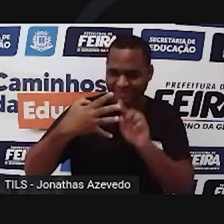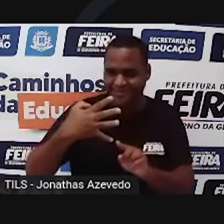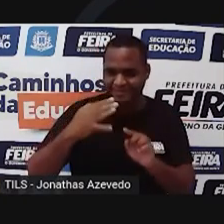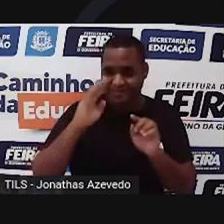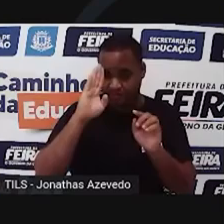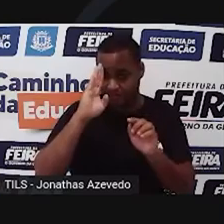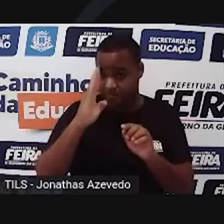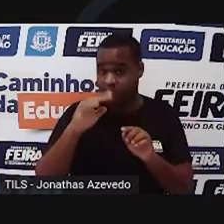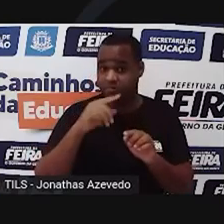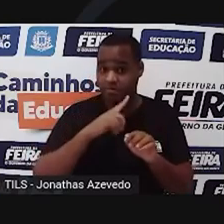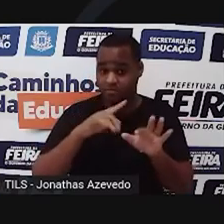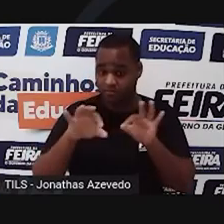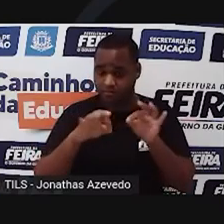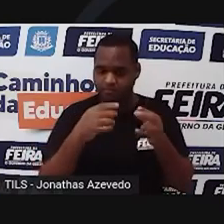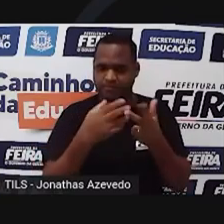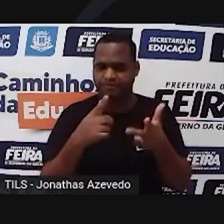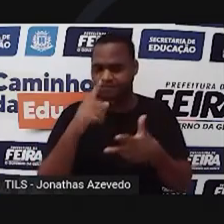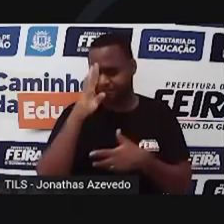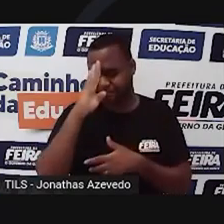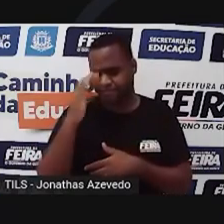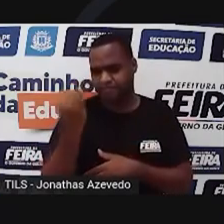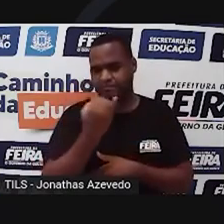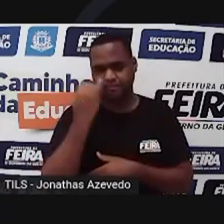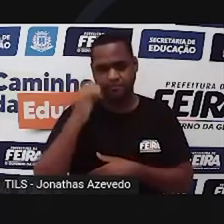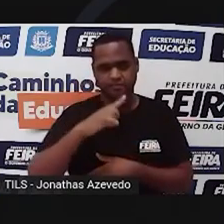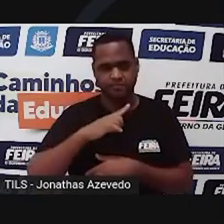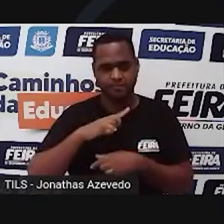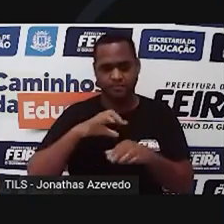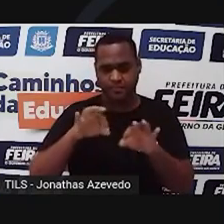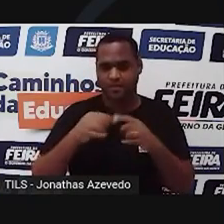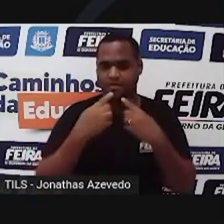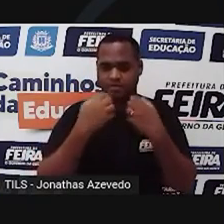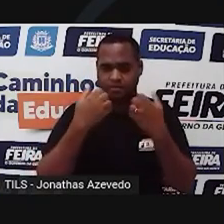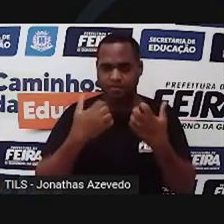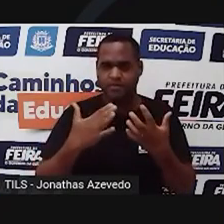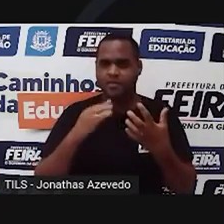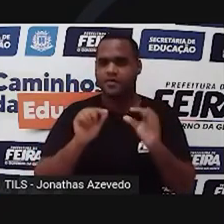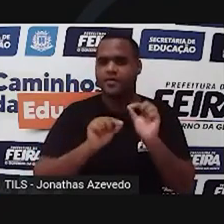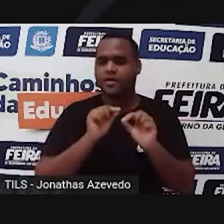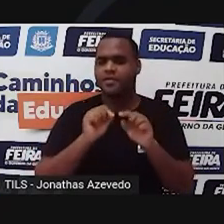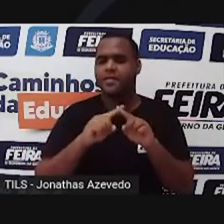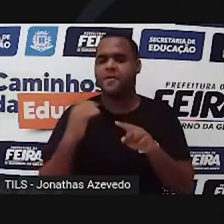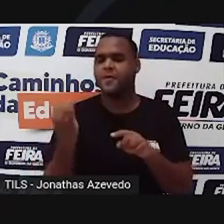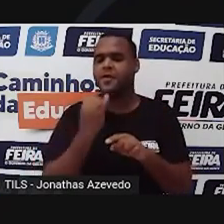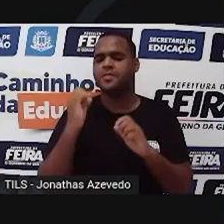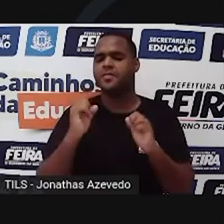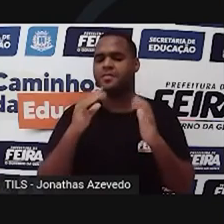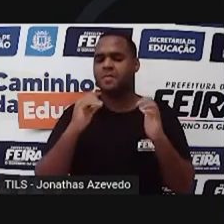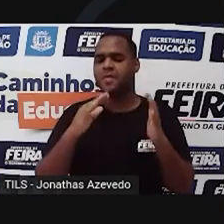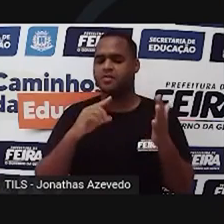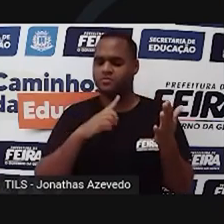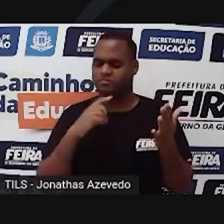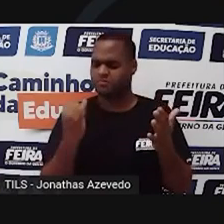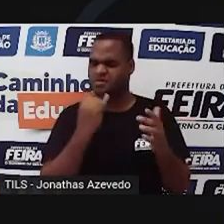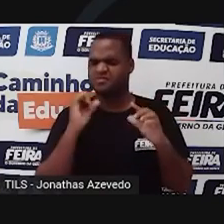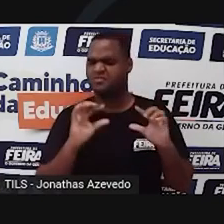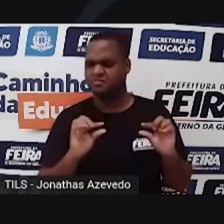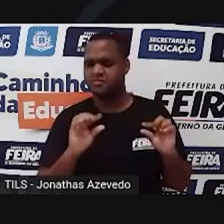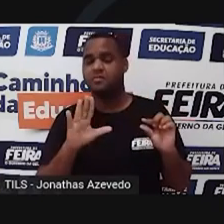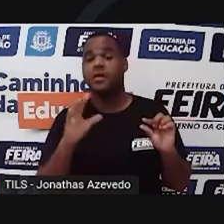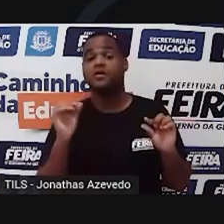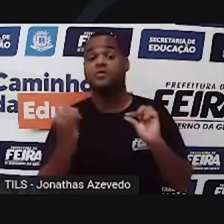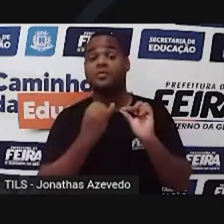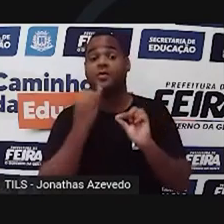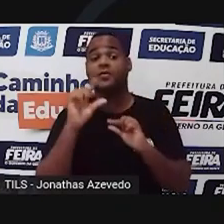cumpridos. Basicamente, o primeiro que eu vou elencar aqui, não necessariamente mais importante, menos importante. Mas o primeiro que eu vou elencar